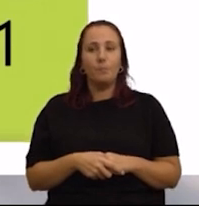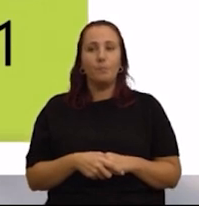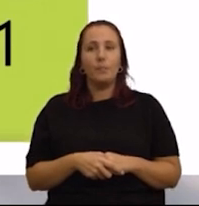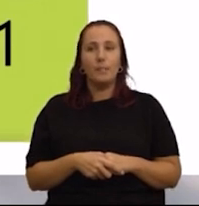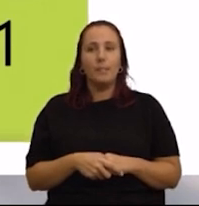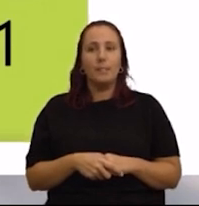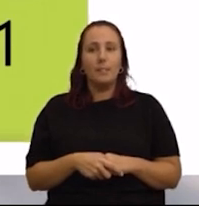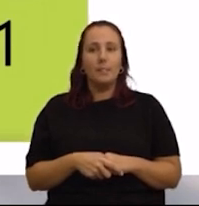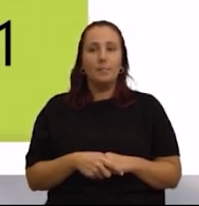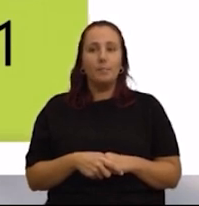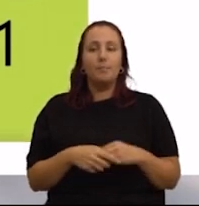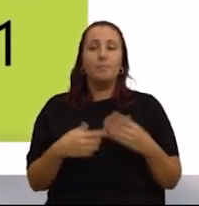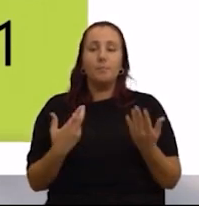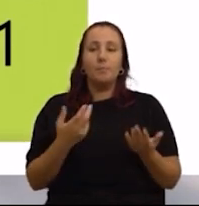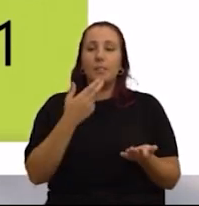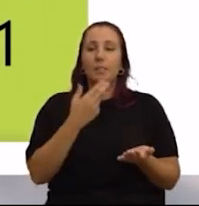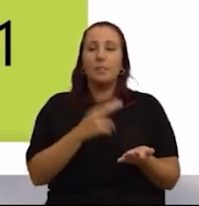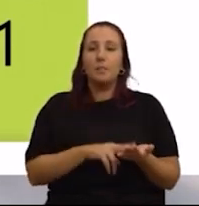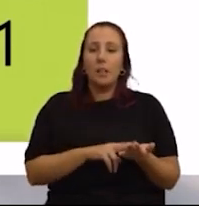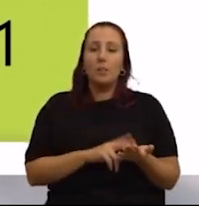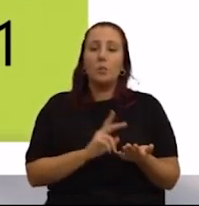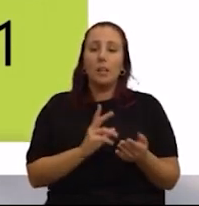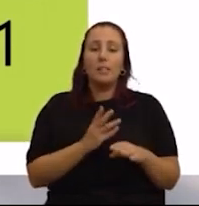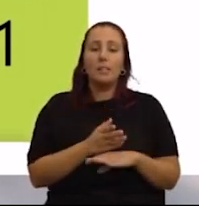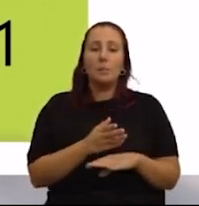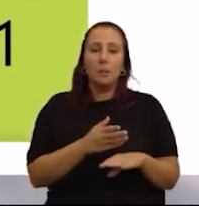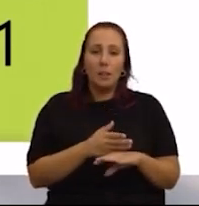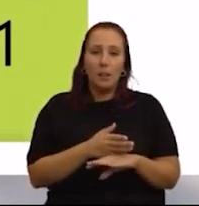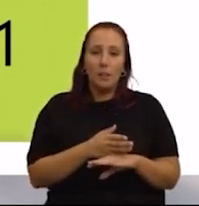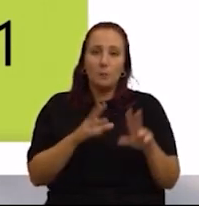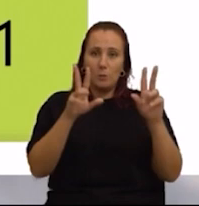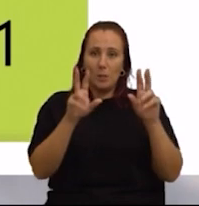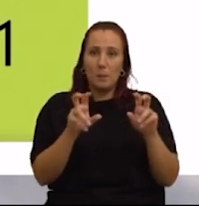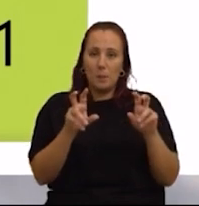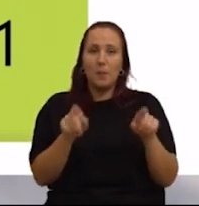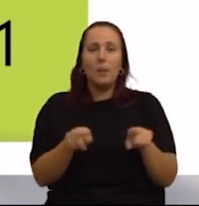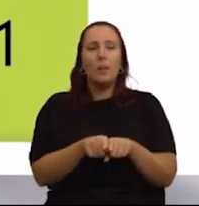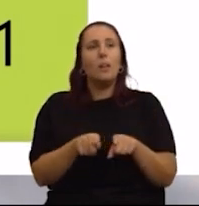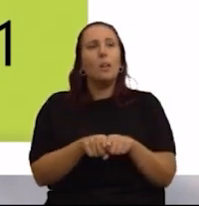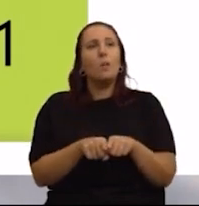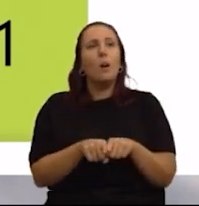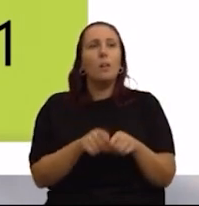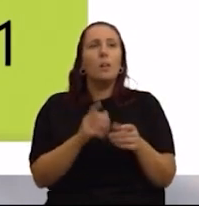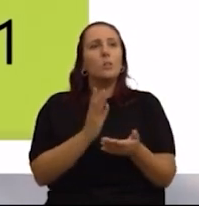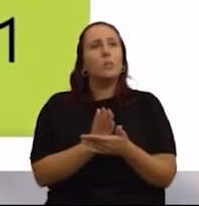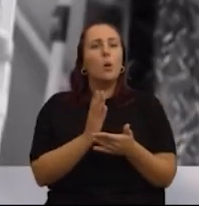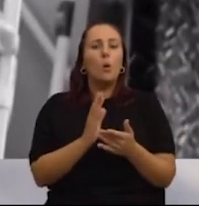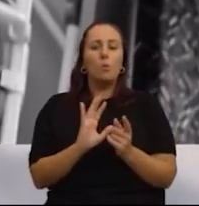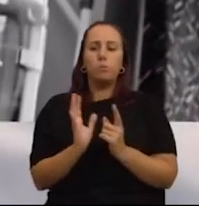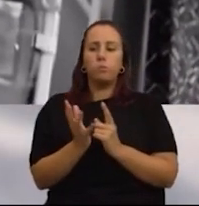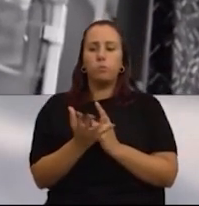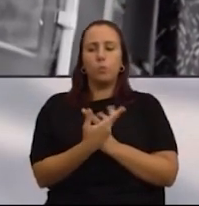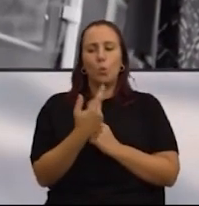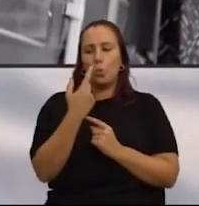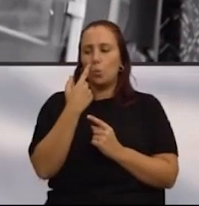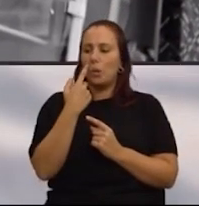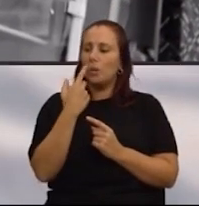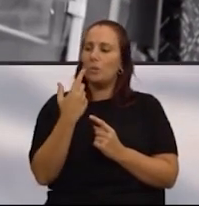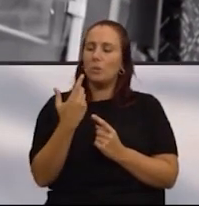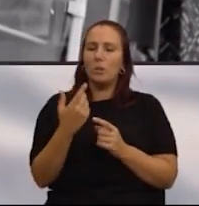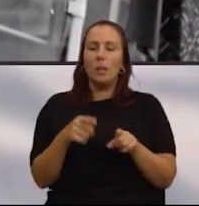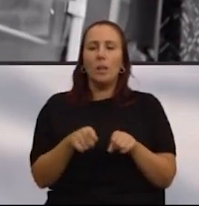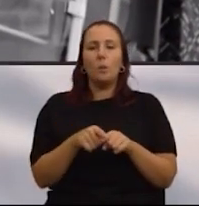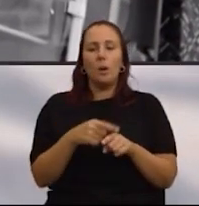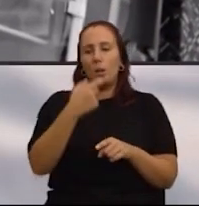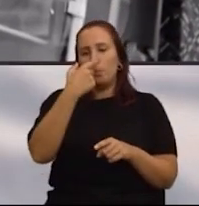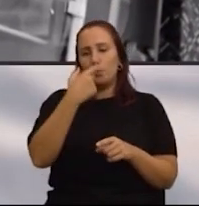E por isso, na realidade, a questão das acessibilidades diz respeito a muito mais do que aquele que é o universo que nós costumamos considerar como